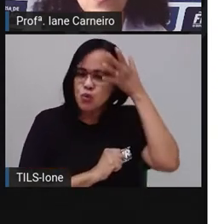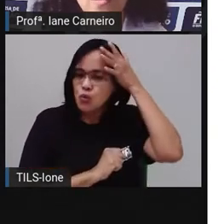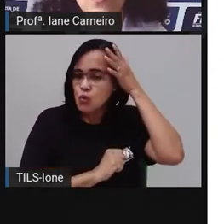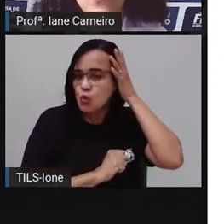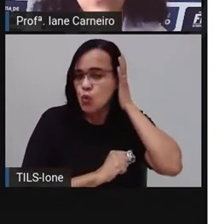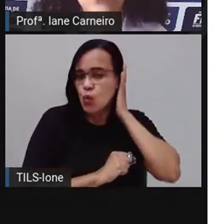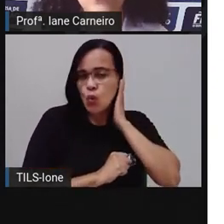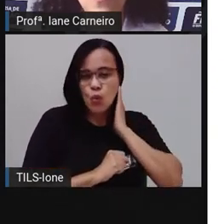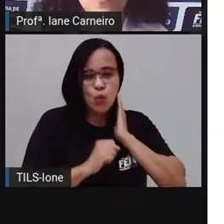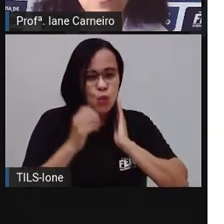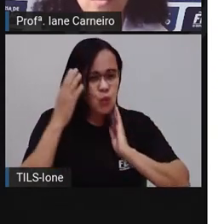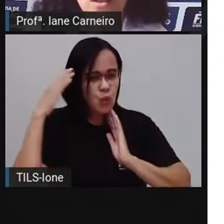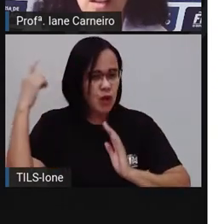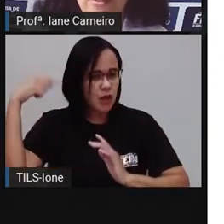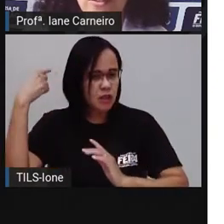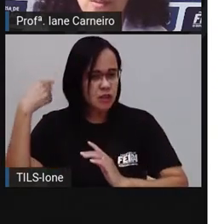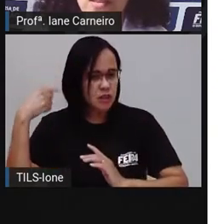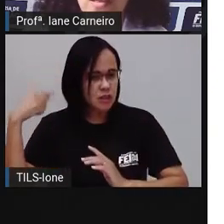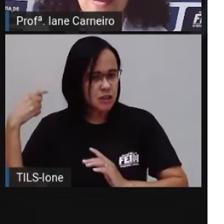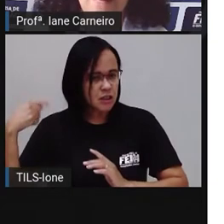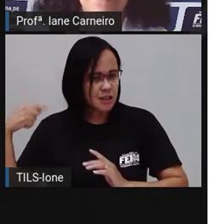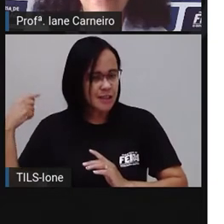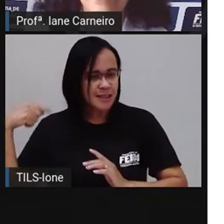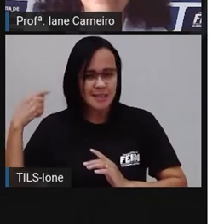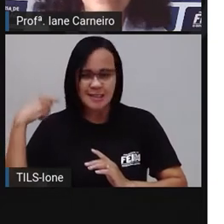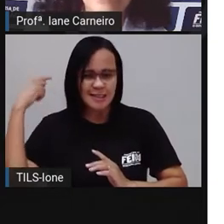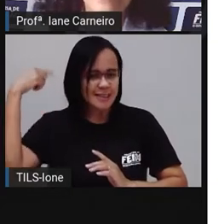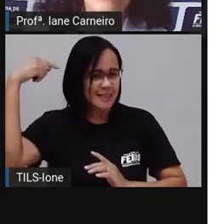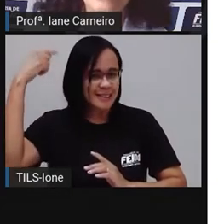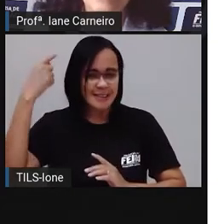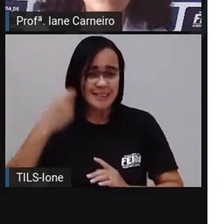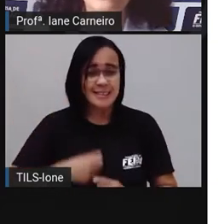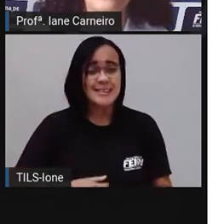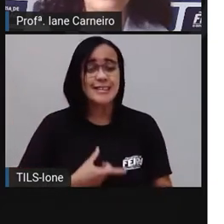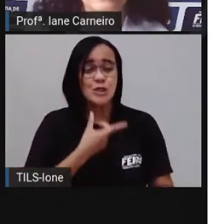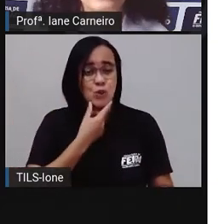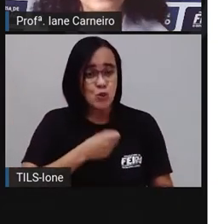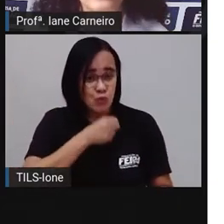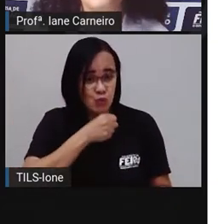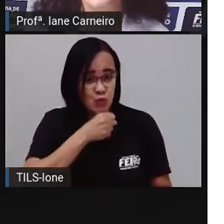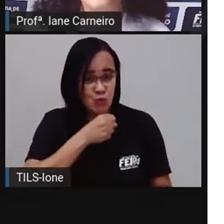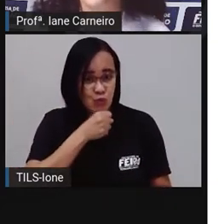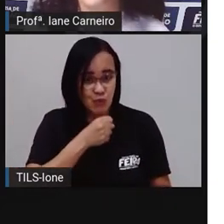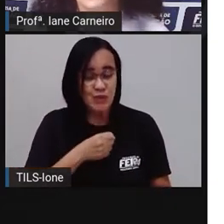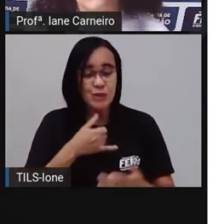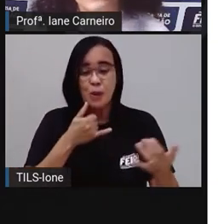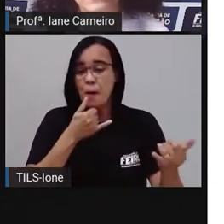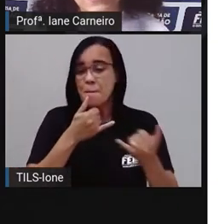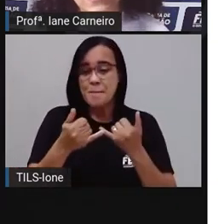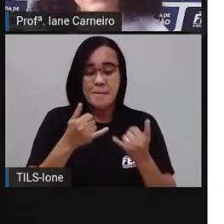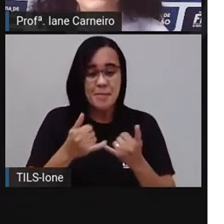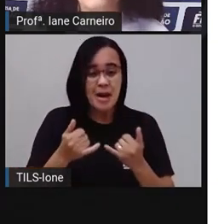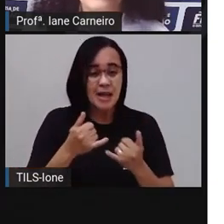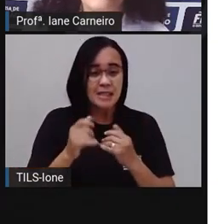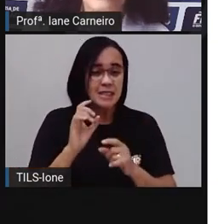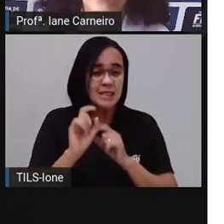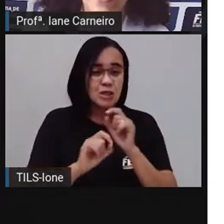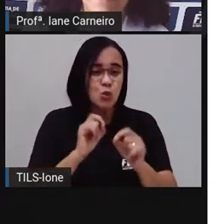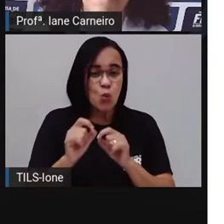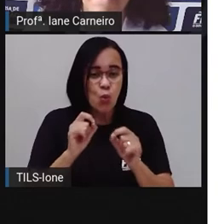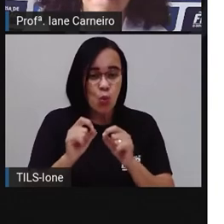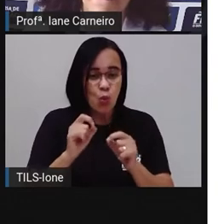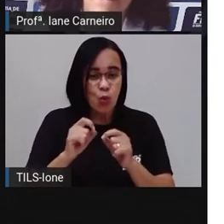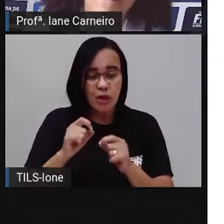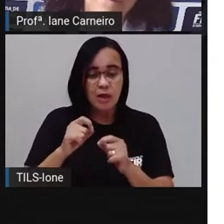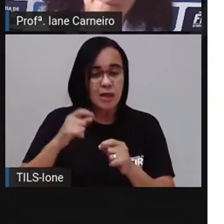eram como seus, todos enroladinhos. Pareciam os pelos dos carneirinhos que havia na fazenda do avô